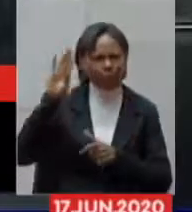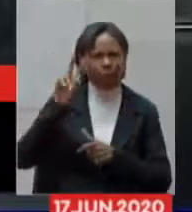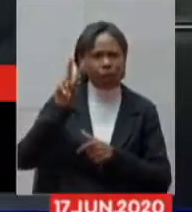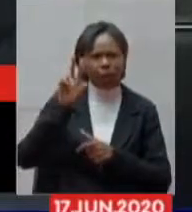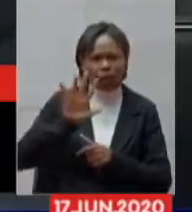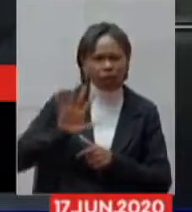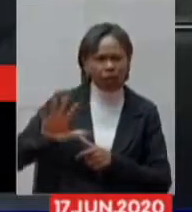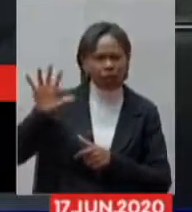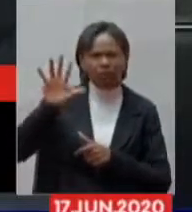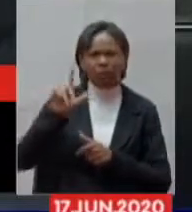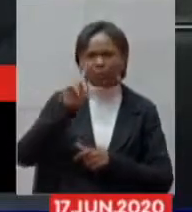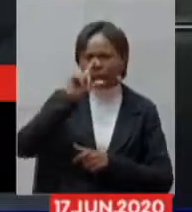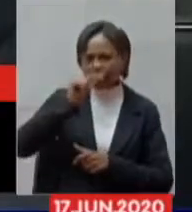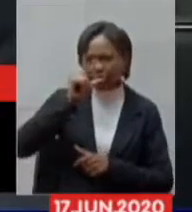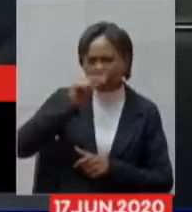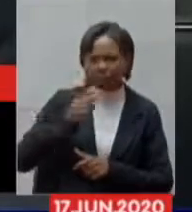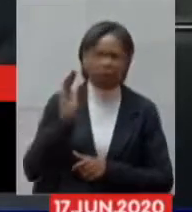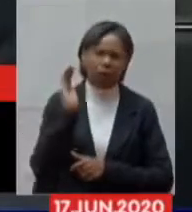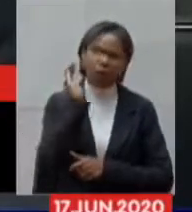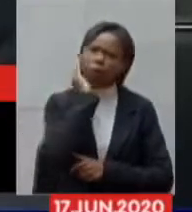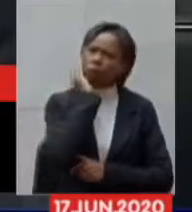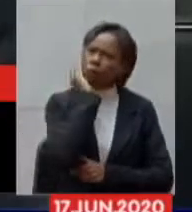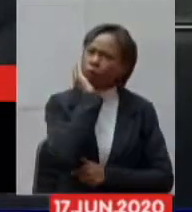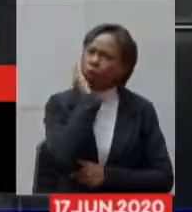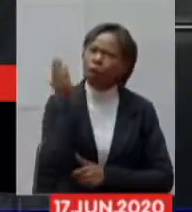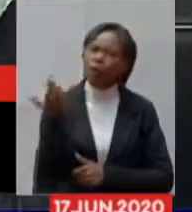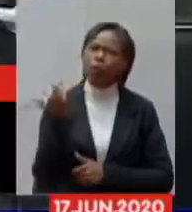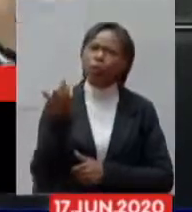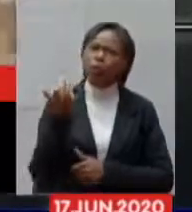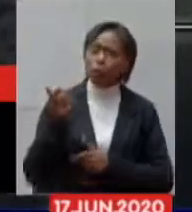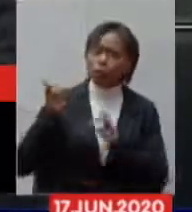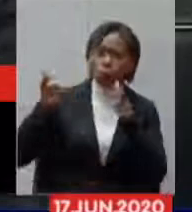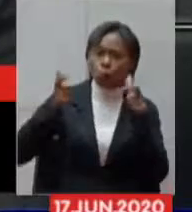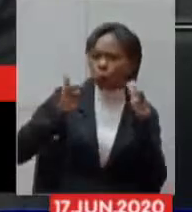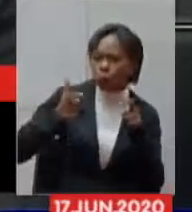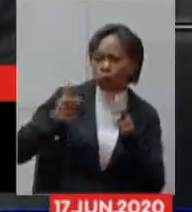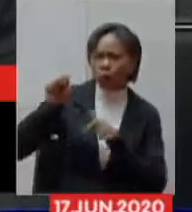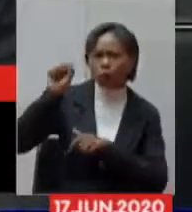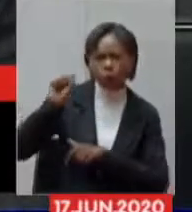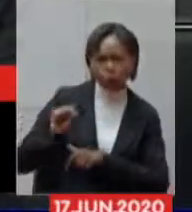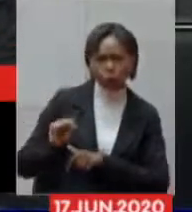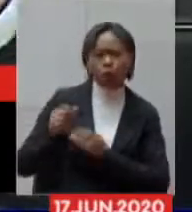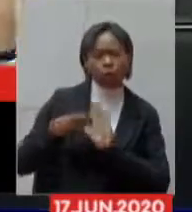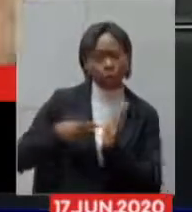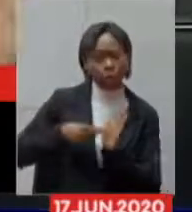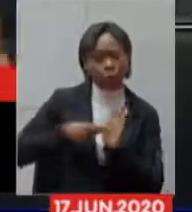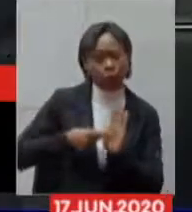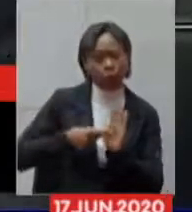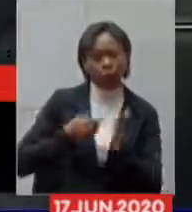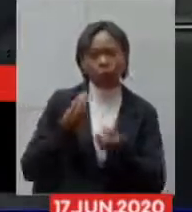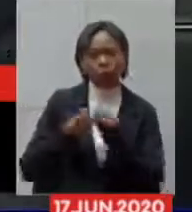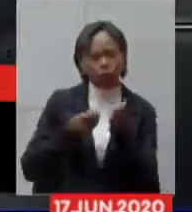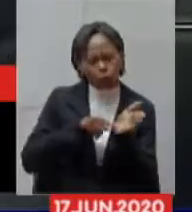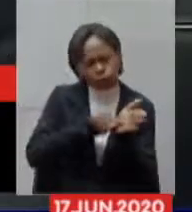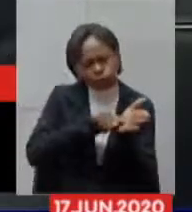sul e com isso consegue nos mostrar um pequeno jogral uma pequena análise e um pequeno